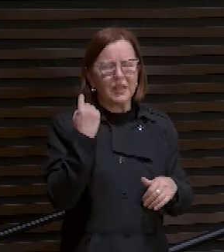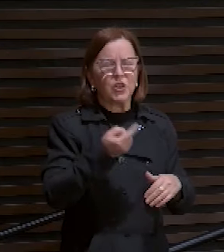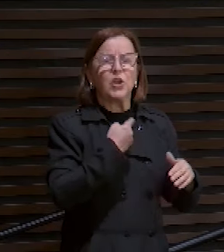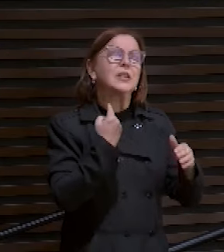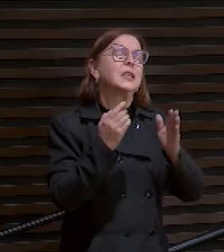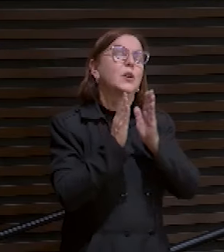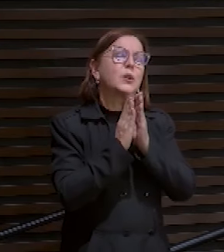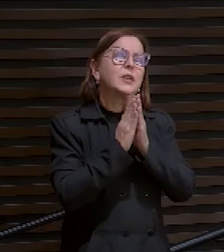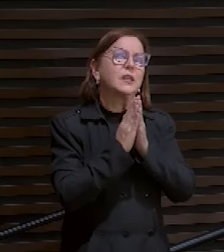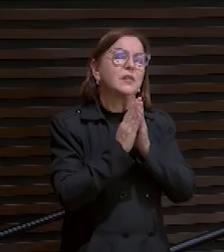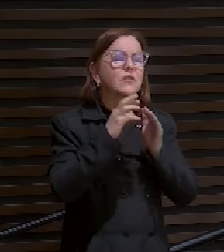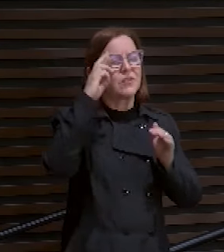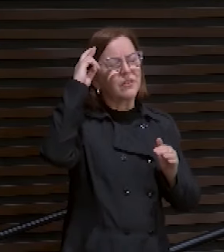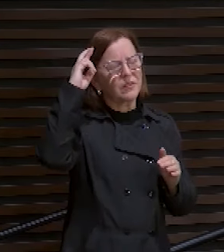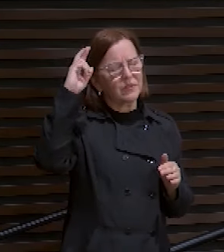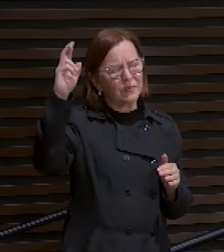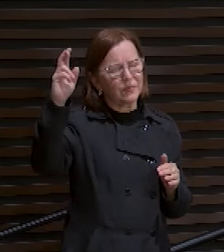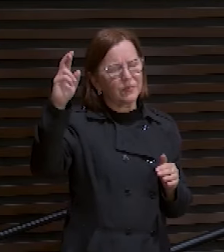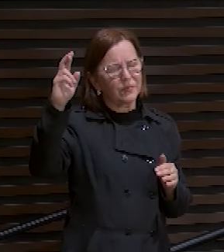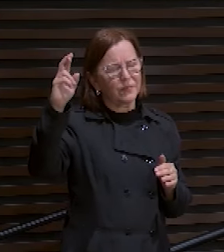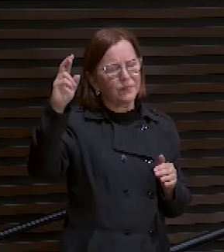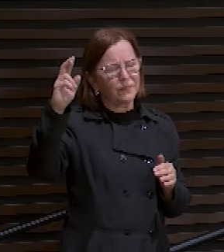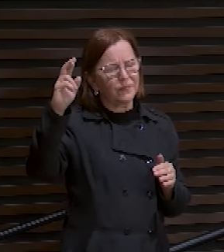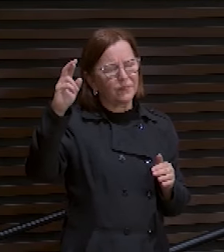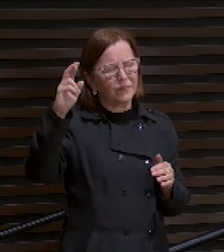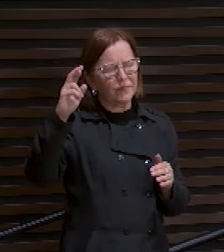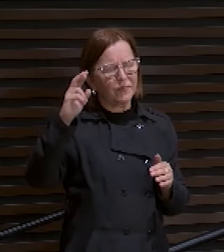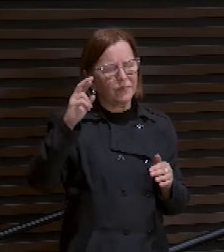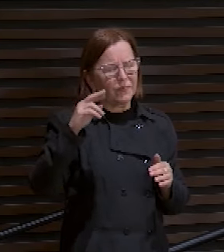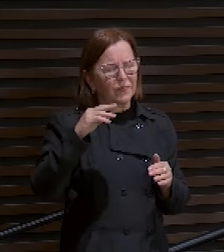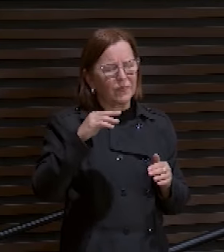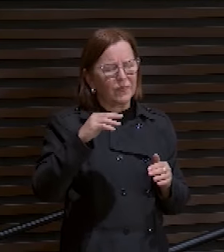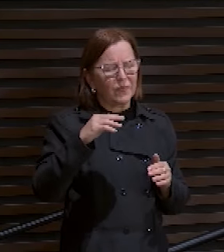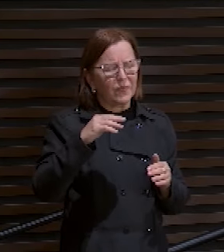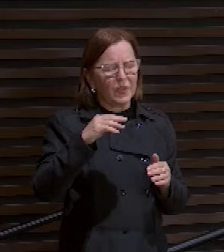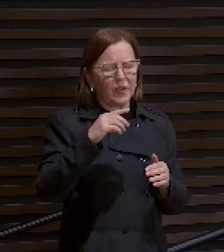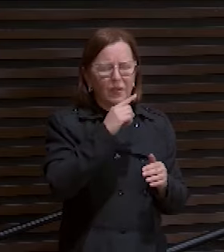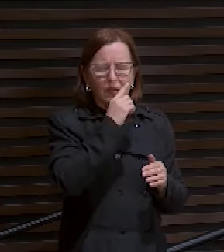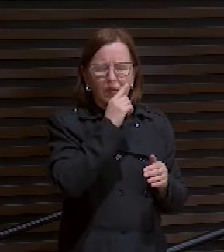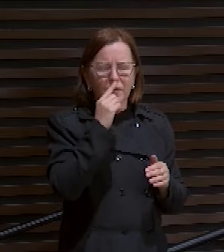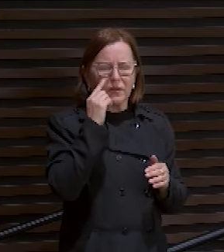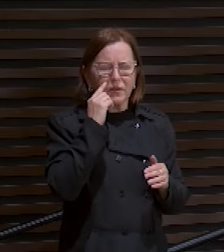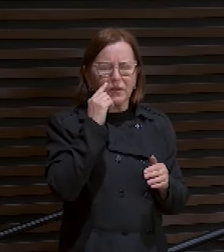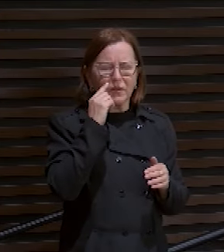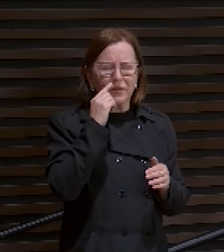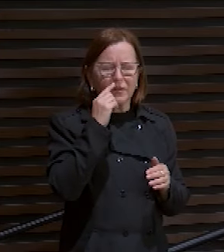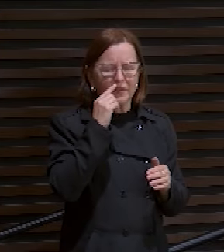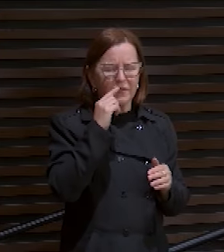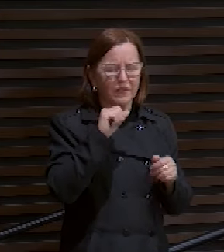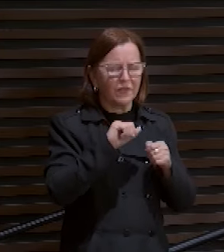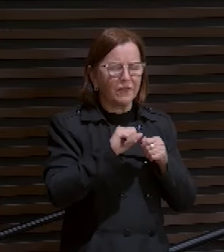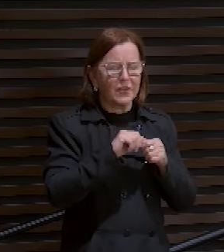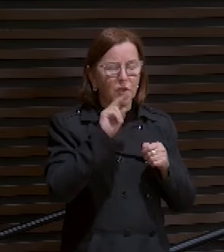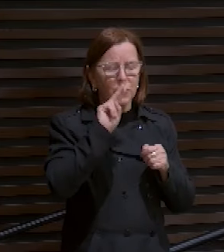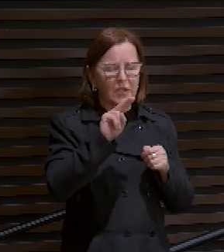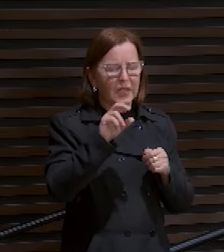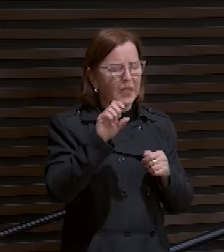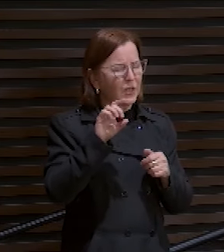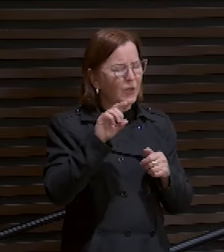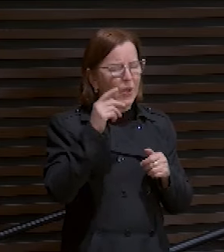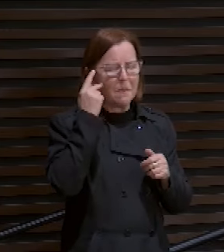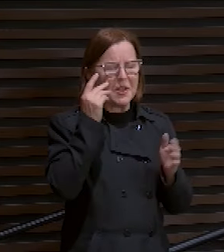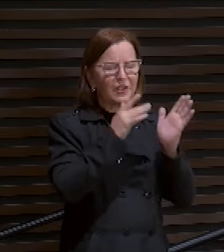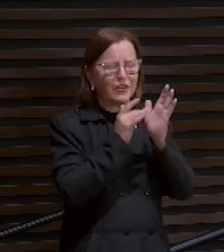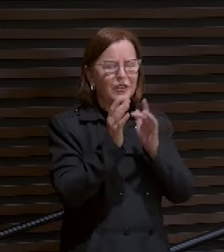o Senhor vova os nossos olhos. Pela tua palavra e pelo teu espírito. A olhar unicamente para Jesus. O